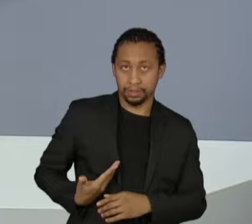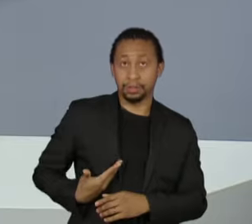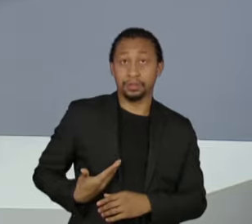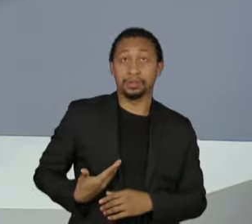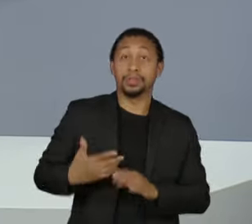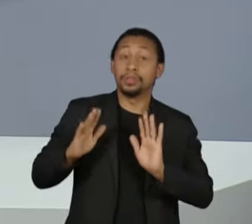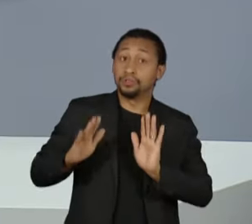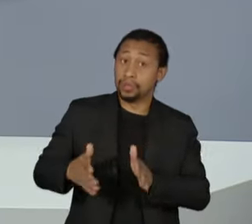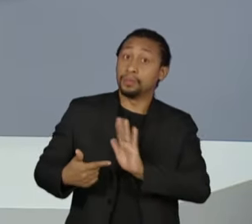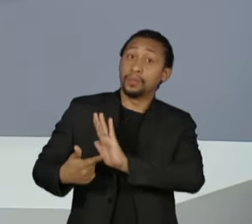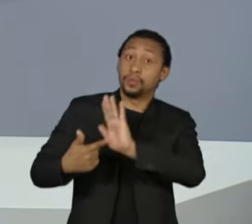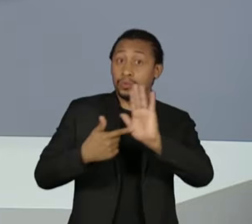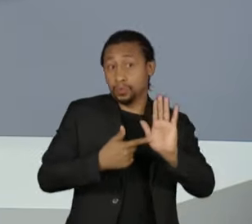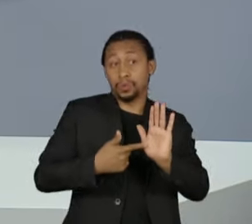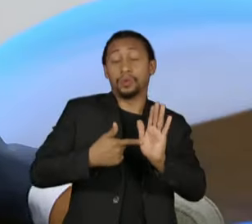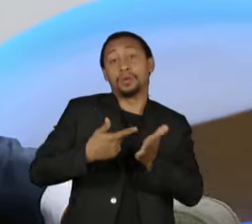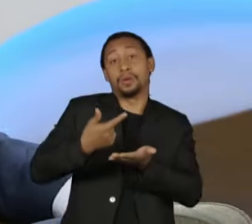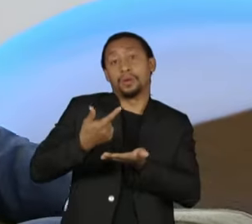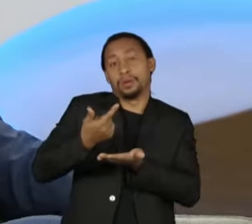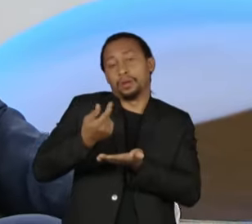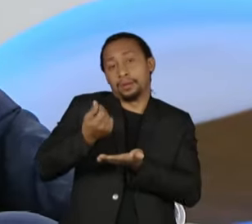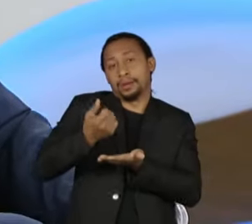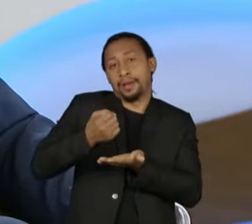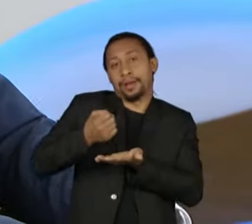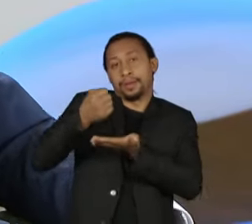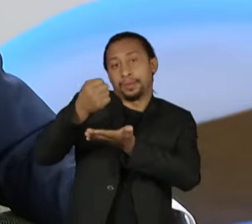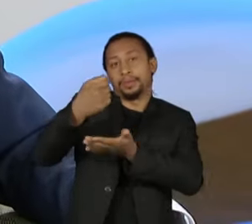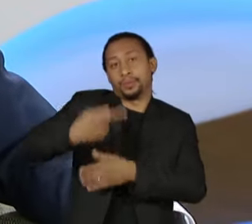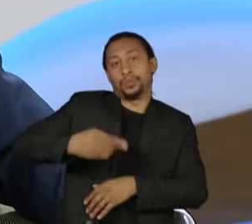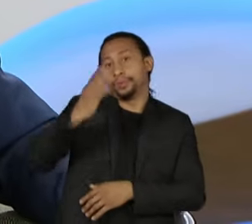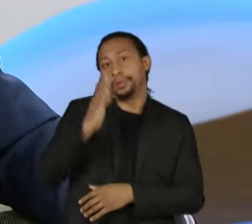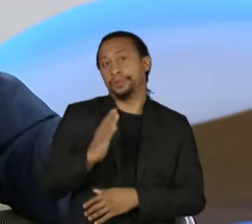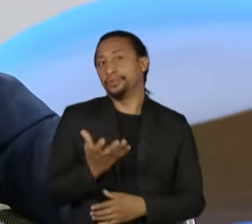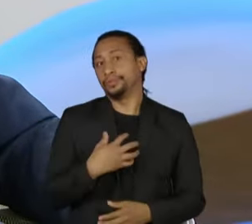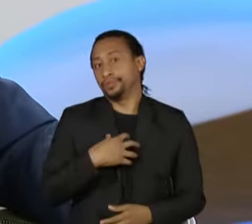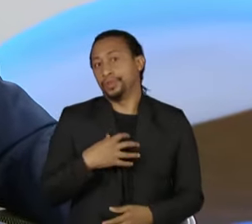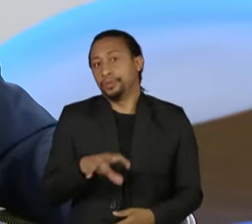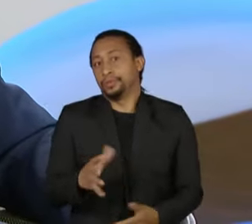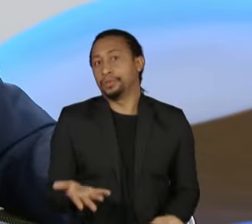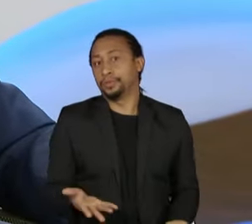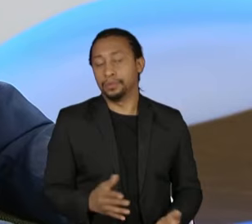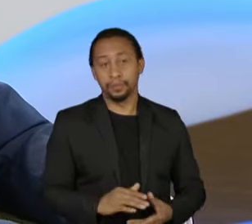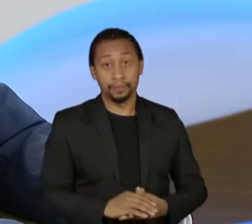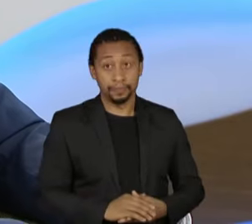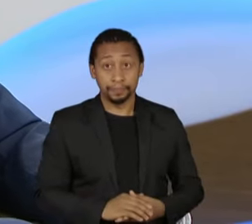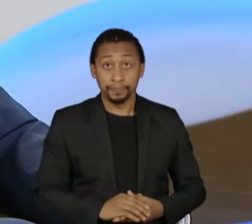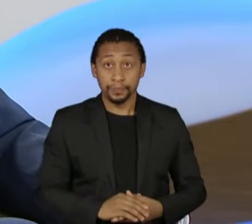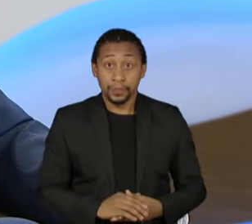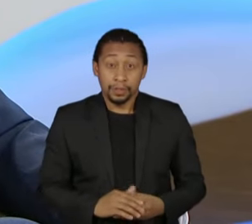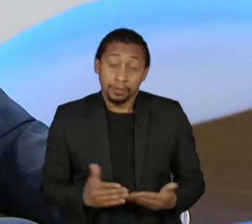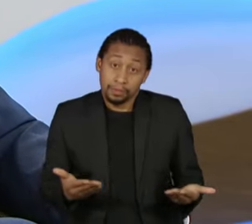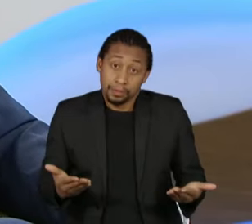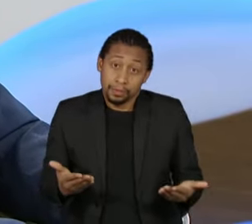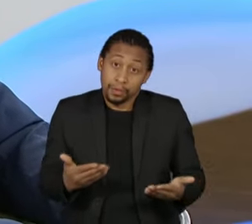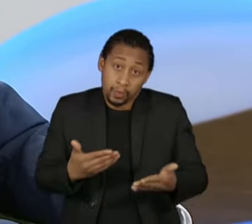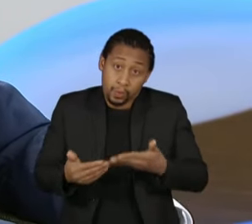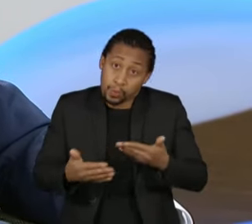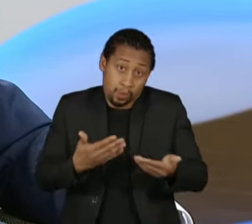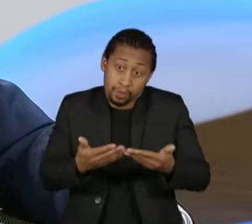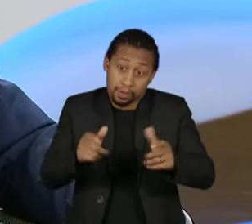de latos que temos no Brasil. Qualquer um de nós tendo uma situação de não ser,